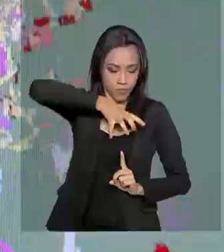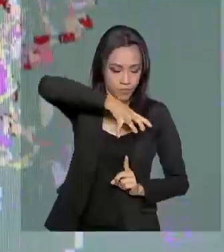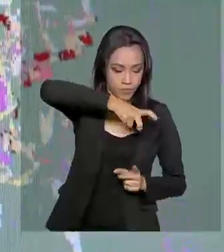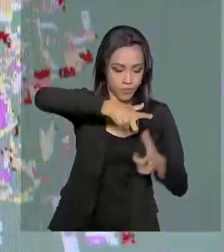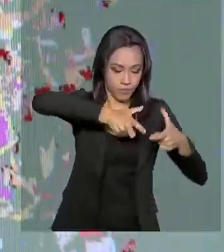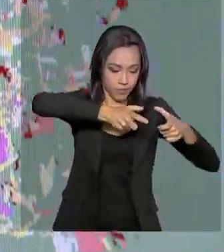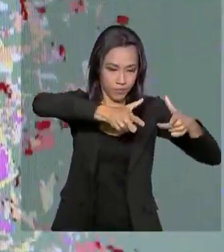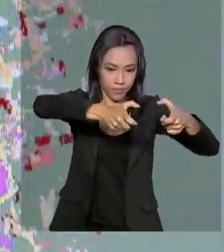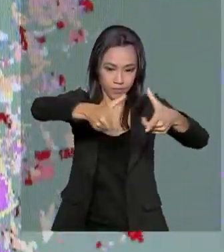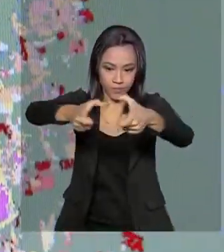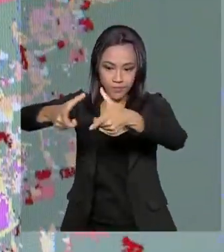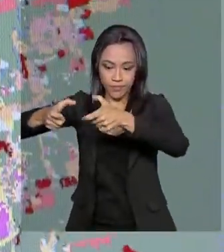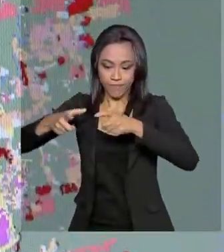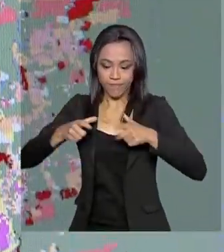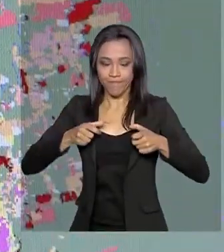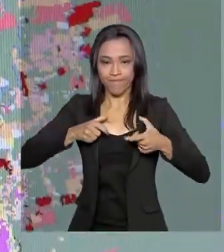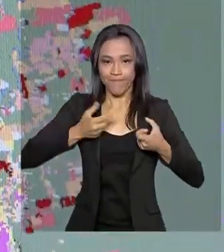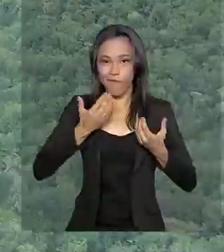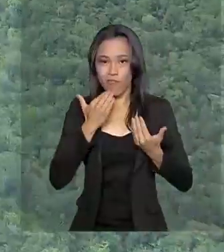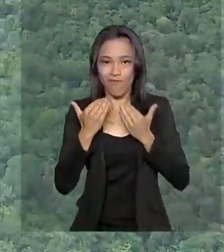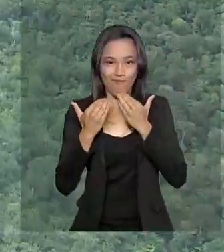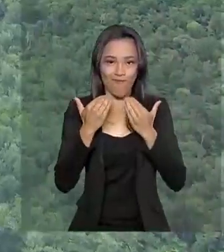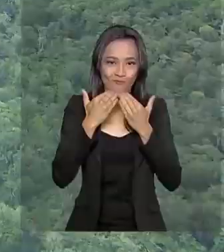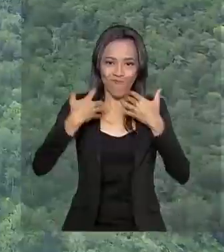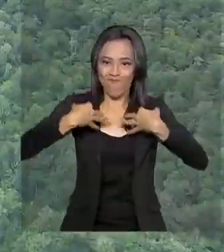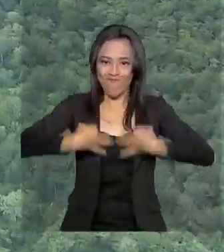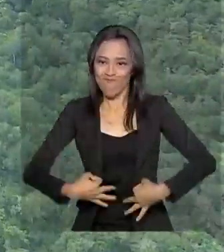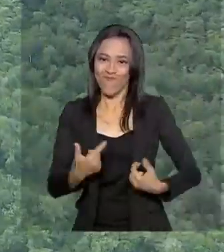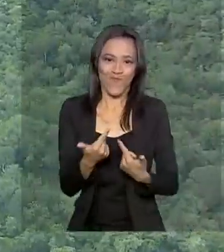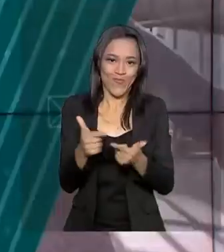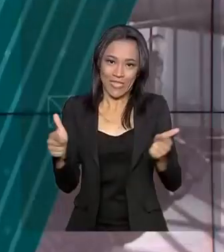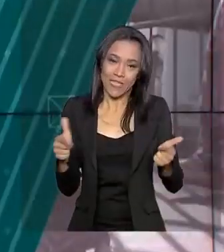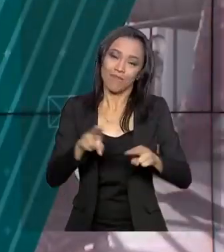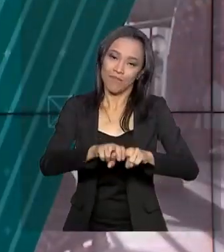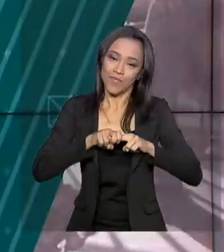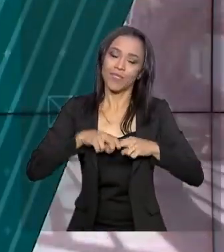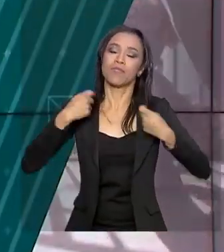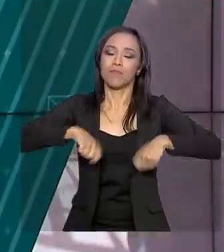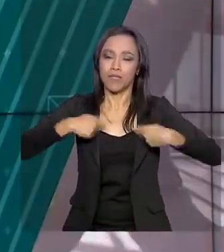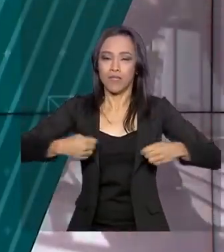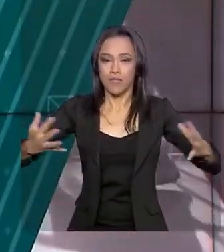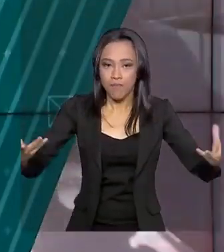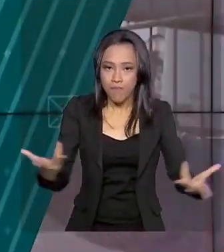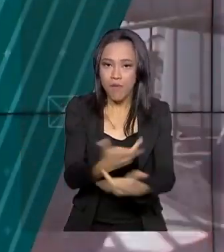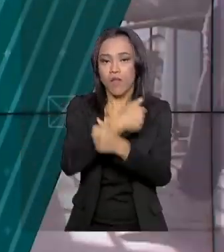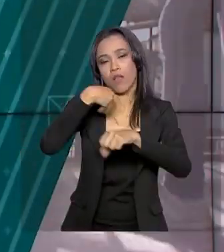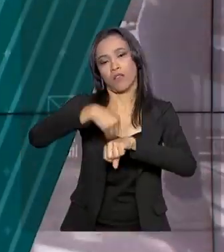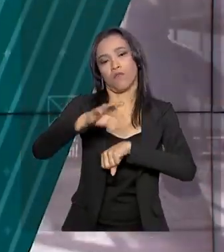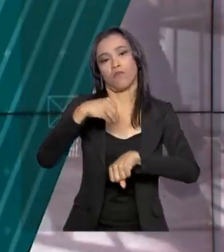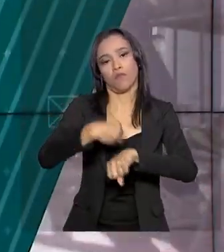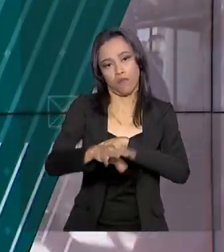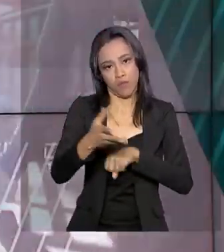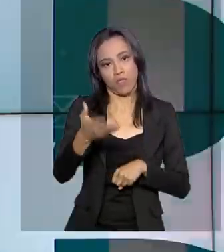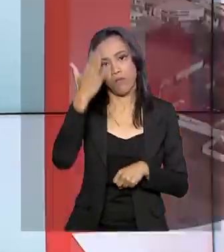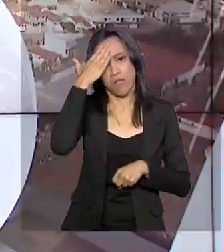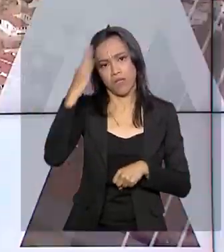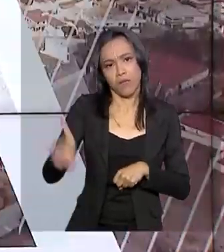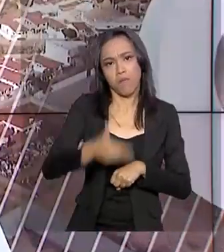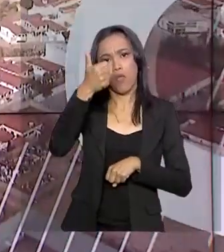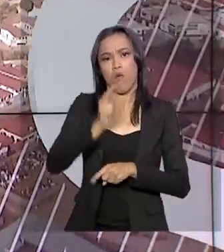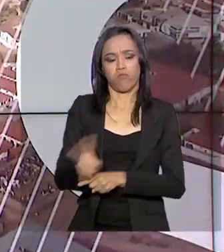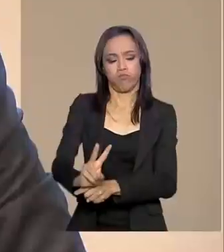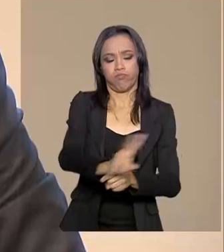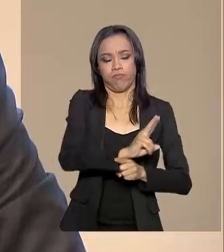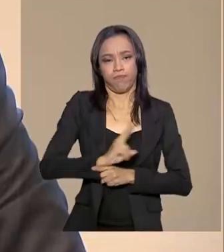inconsistência e duplicidade, por isso ele defende que é preciso aprimorar os dados para melhorar a fiscalização.